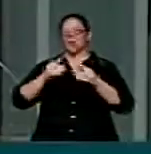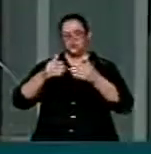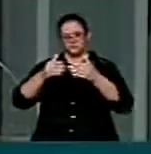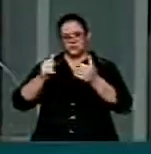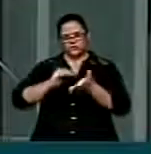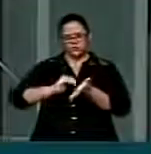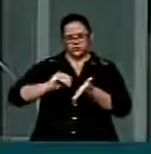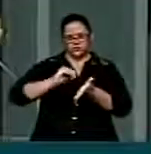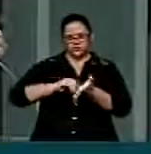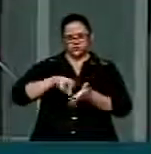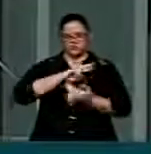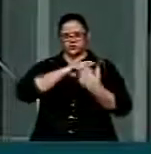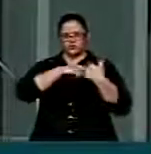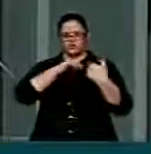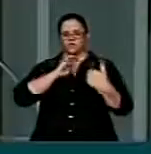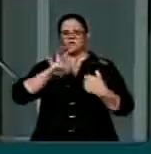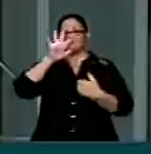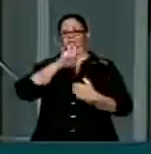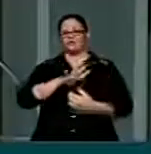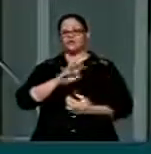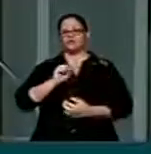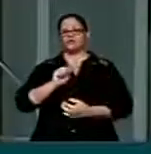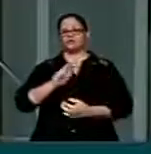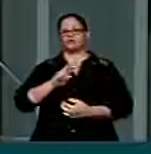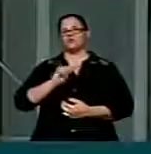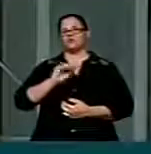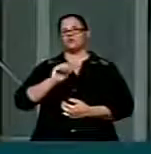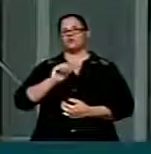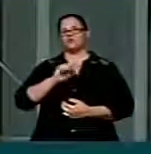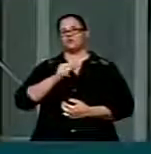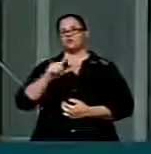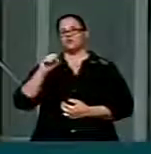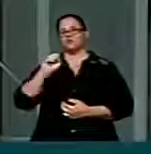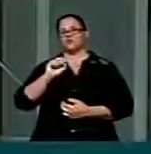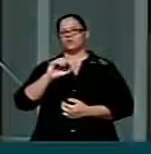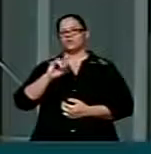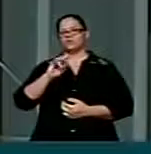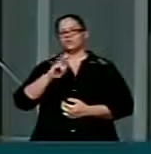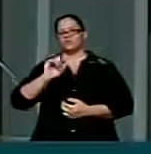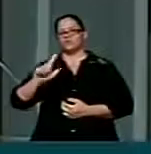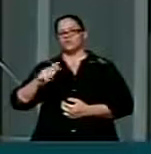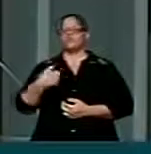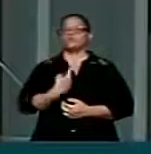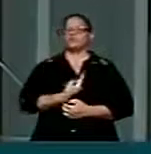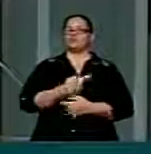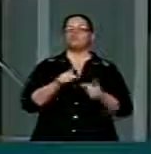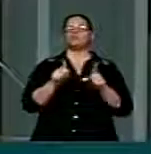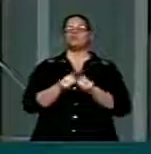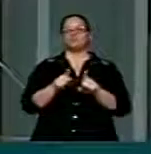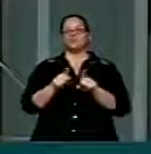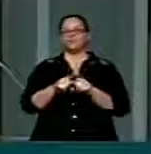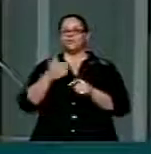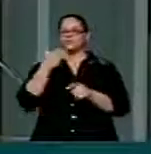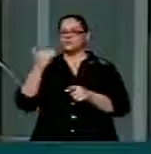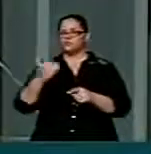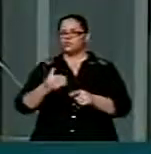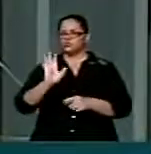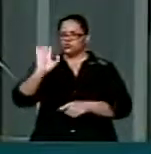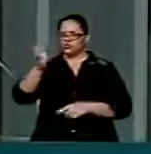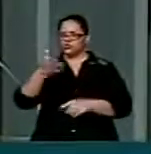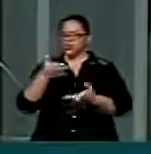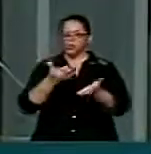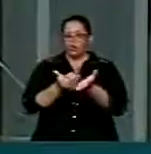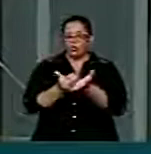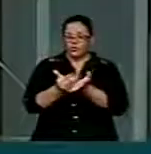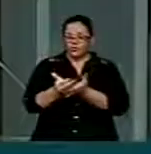Nacional de Aviação Civil. Nós estamos também solicitando, estamos entrando com o pedido